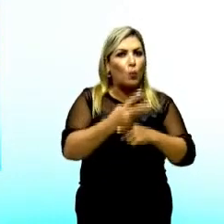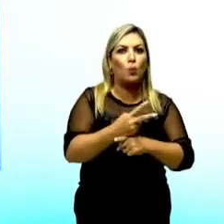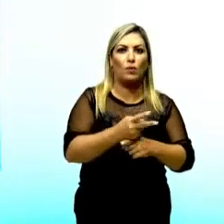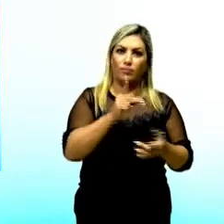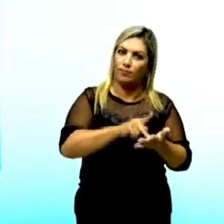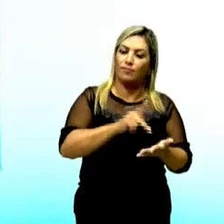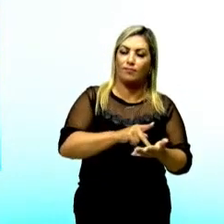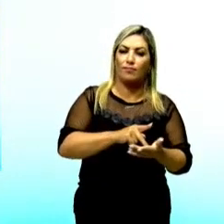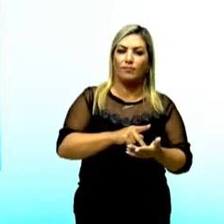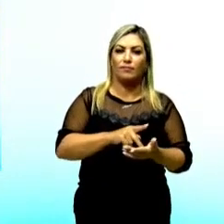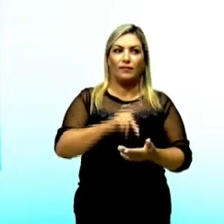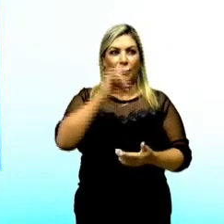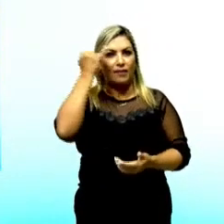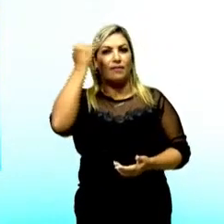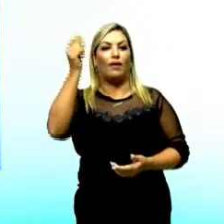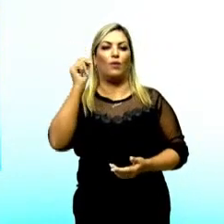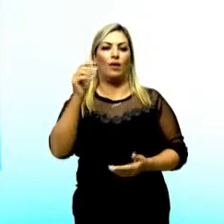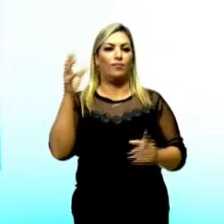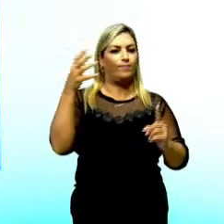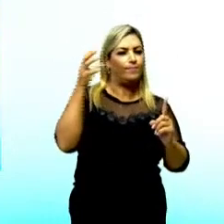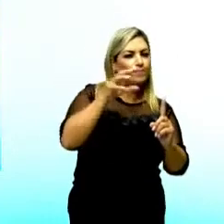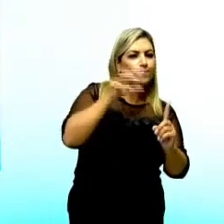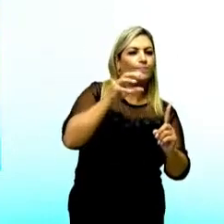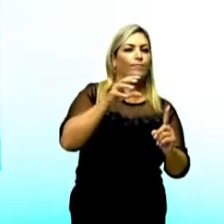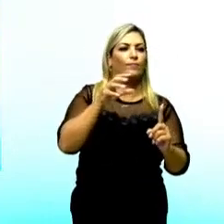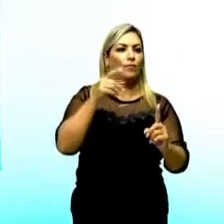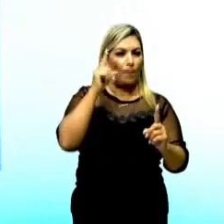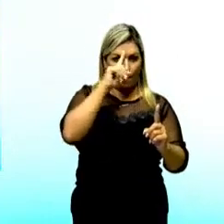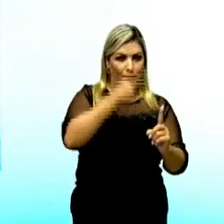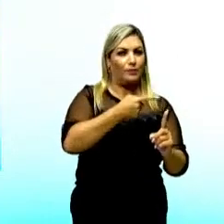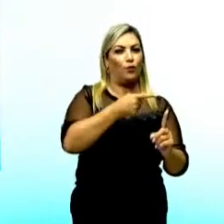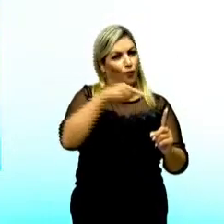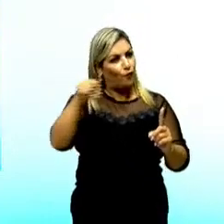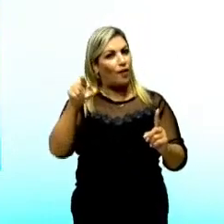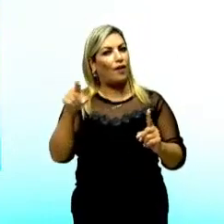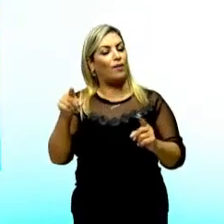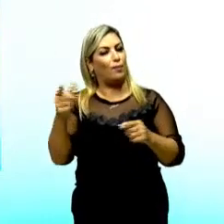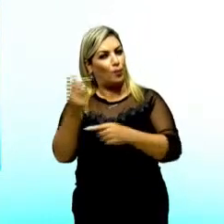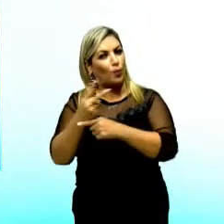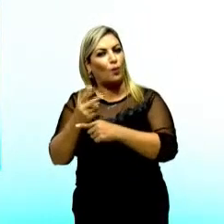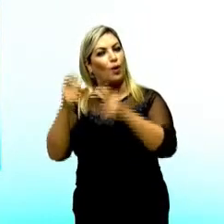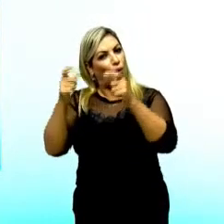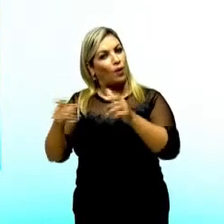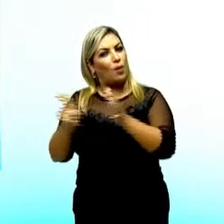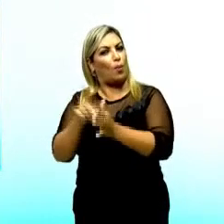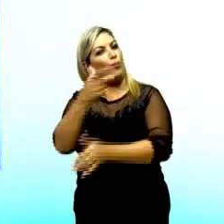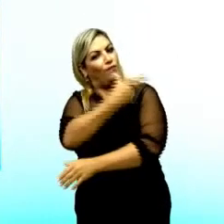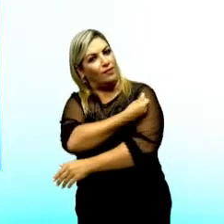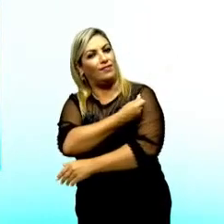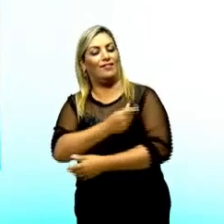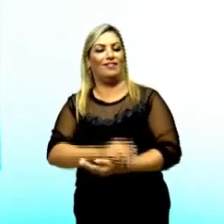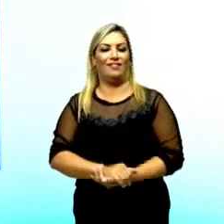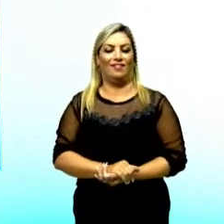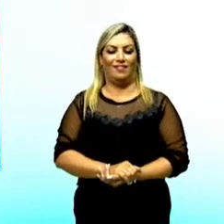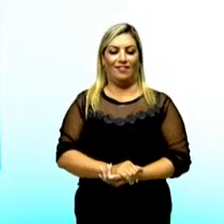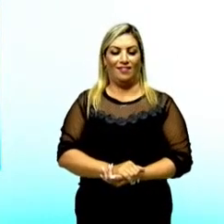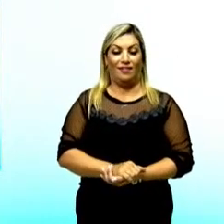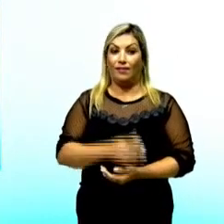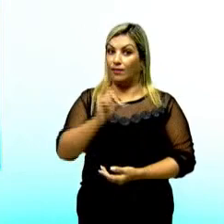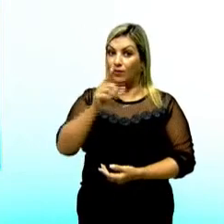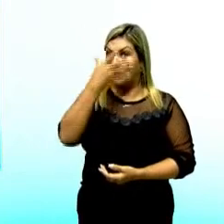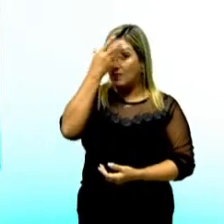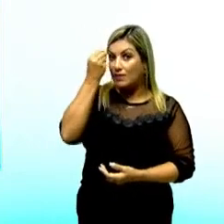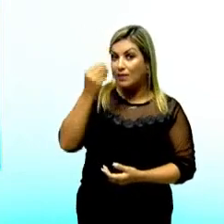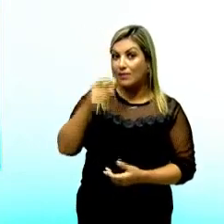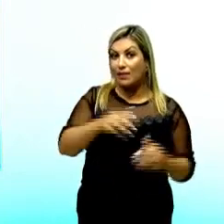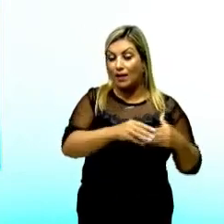novamente, dá essa ideia de convencimento, de ordem. E, finalmente, não esqueça de levar